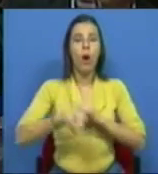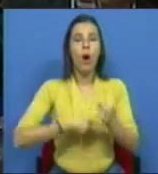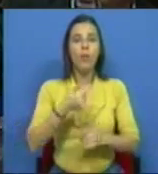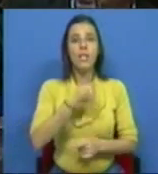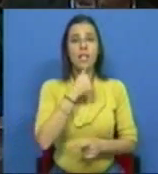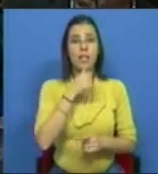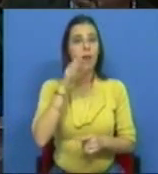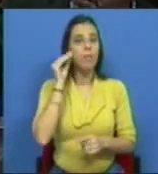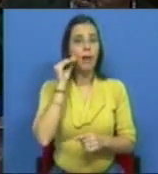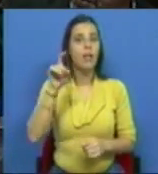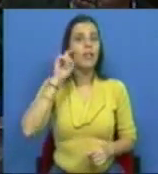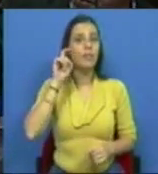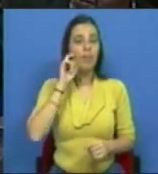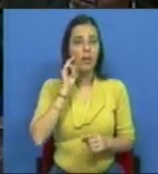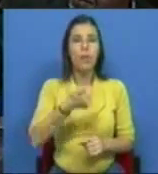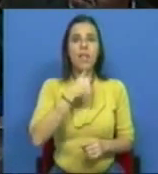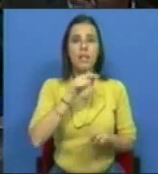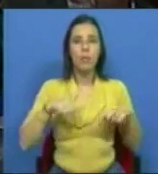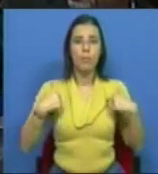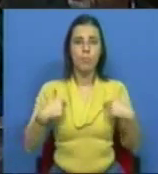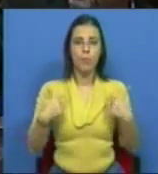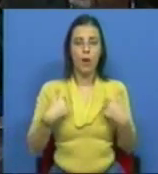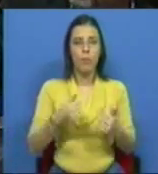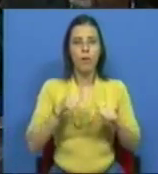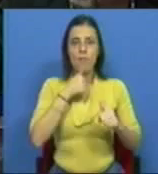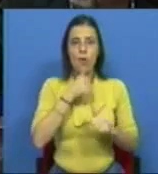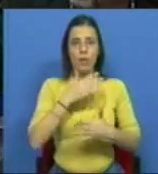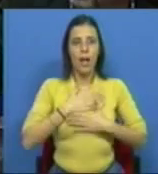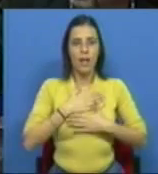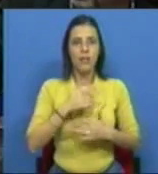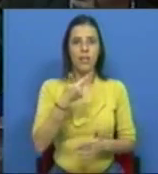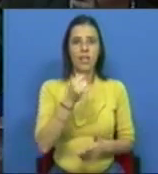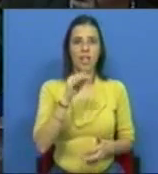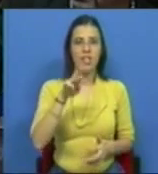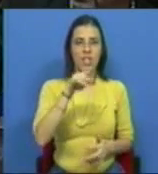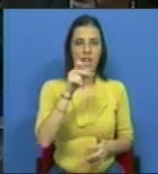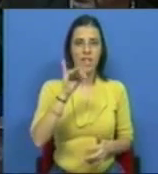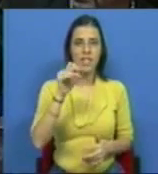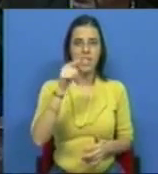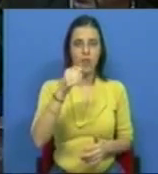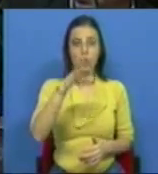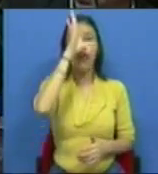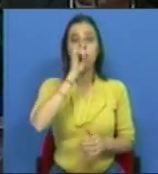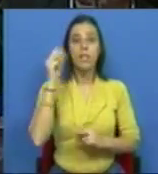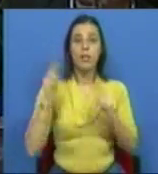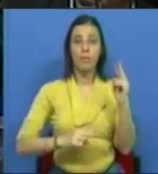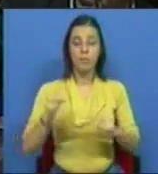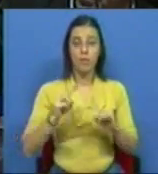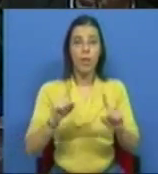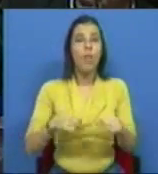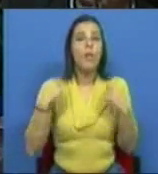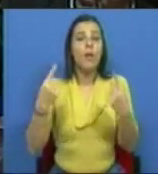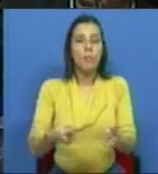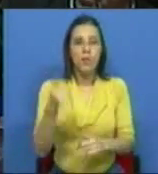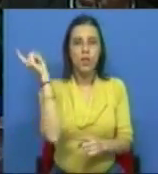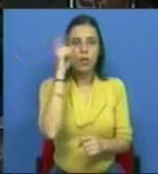que foi a decisão que a Caixa terá defendido, decidiu-a pelo seu arbítrio. Teixeira dos Santos, Ministro das Finanças, depois